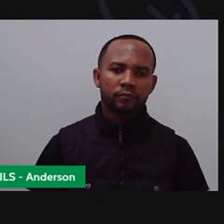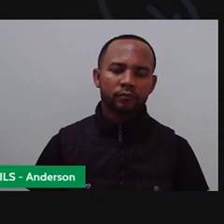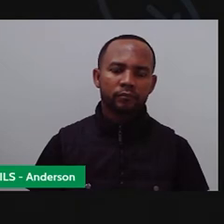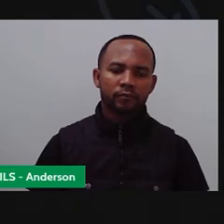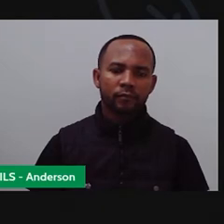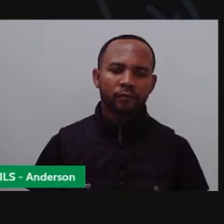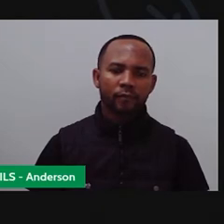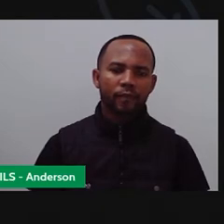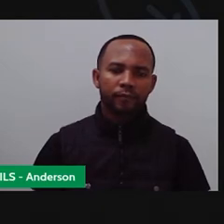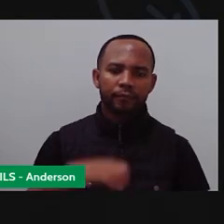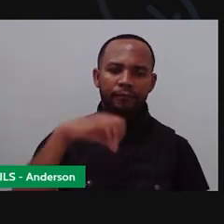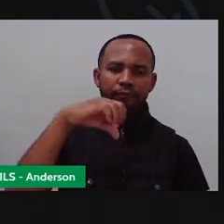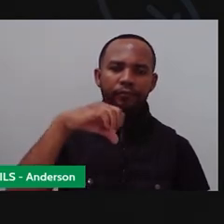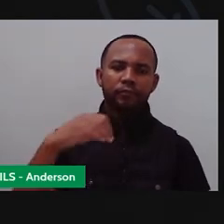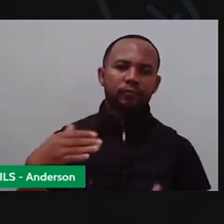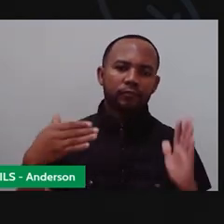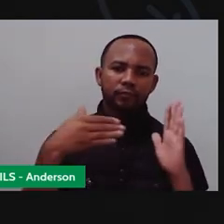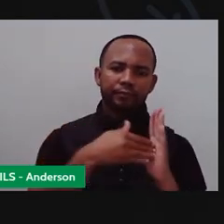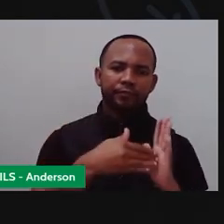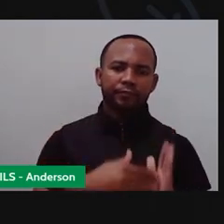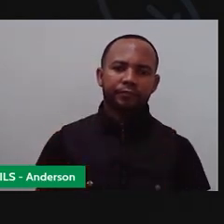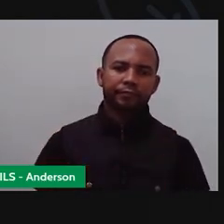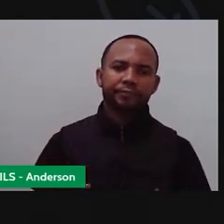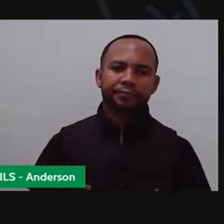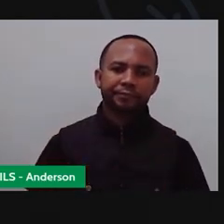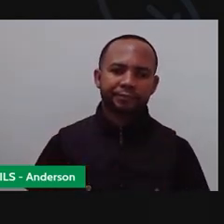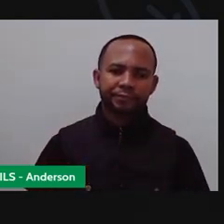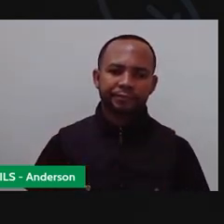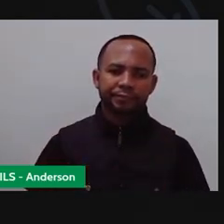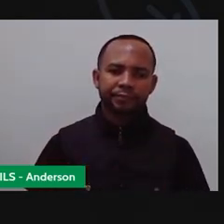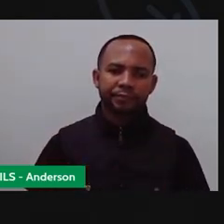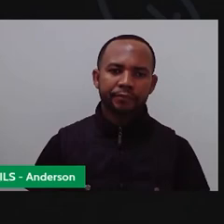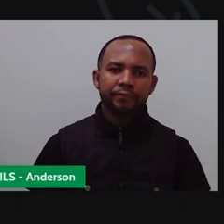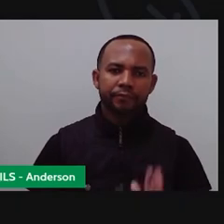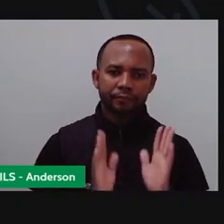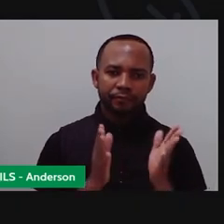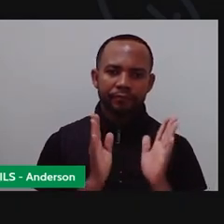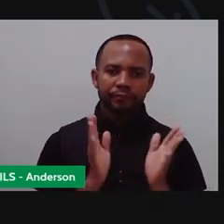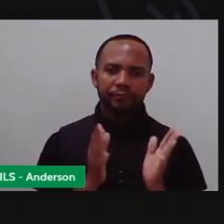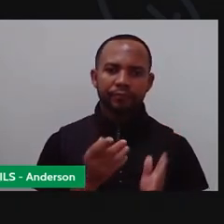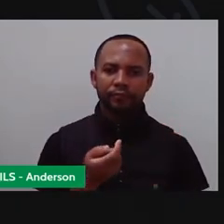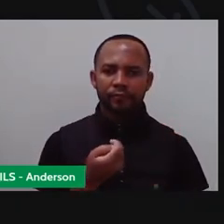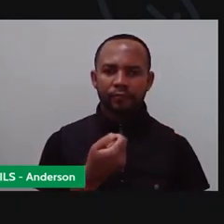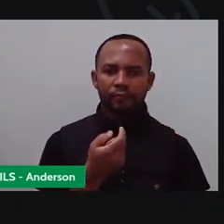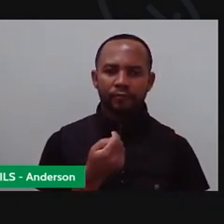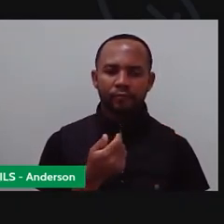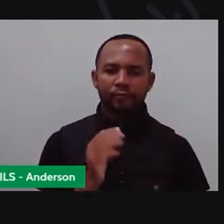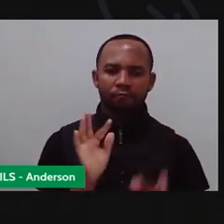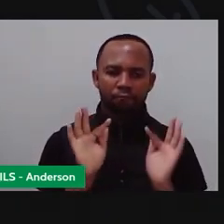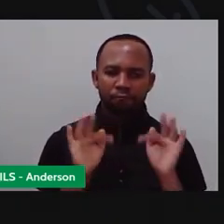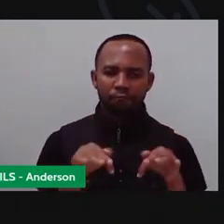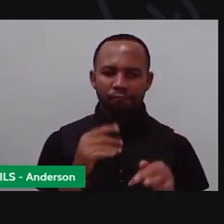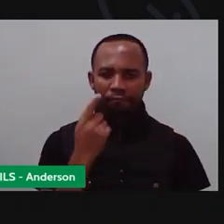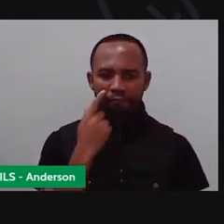9. 9. Pronto. Já estamos com o nosso gráfico quase pronto. Olha só.